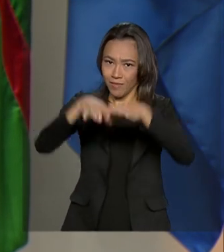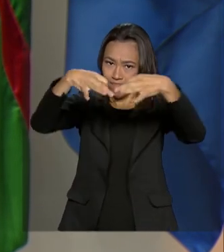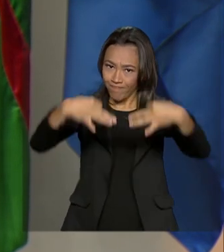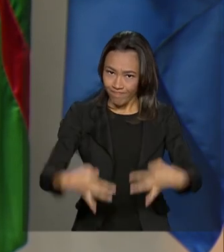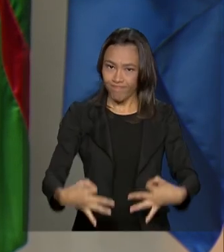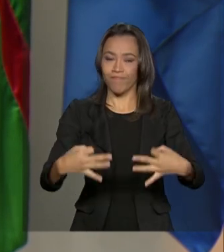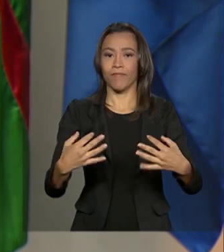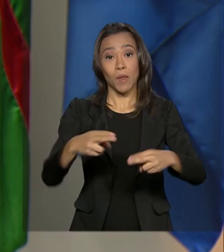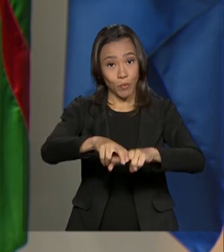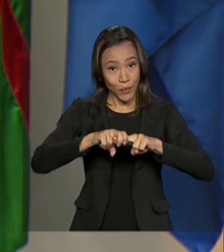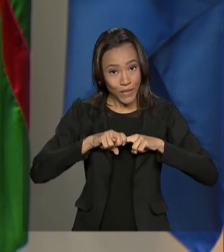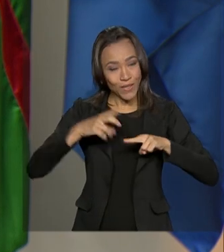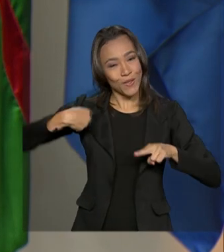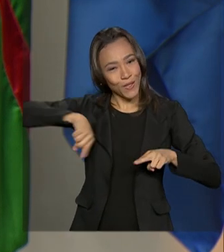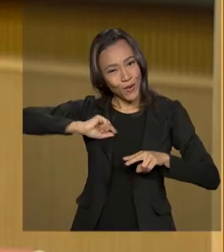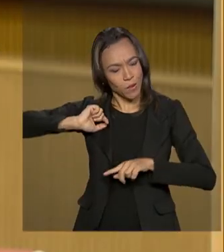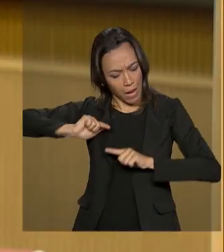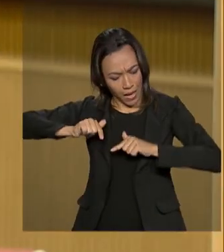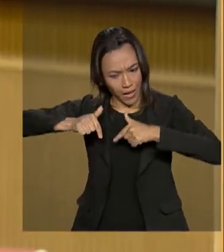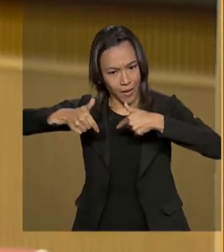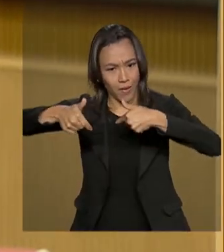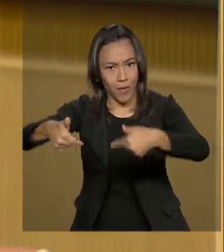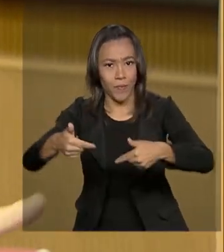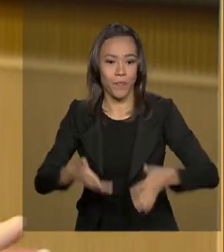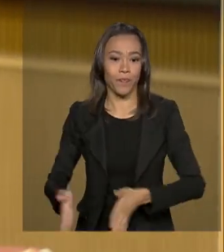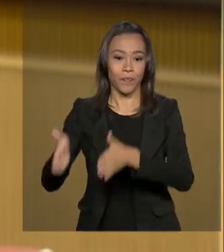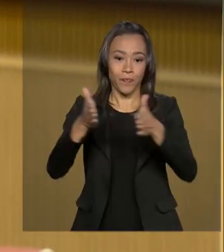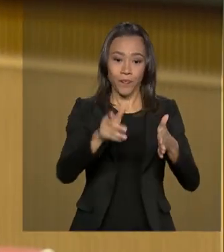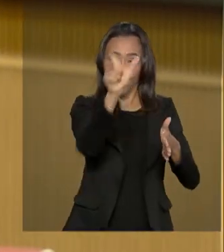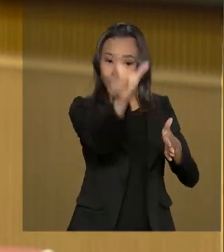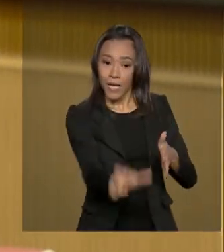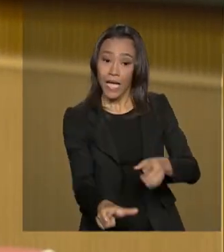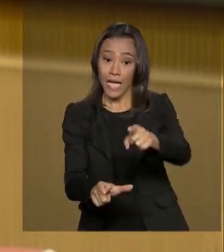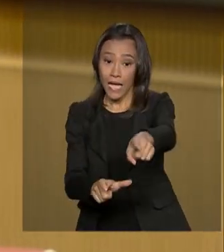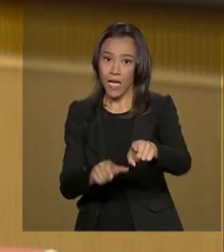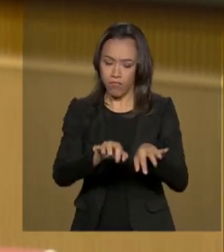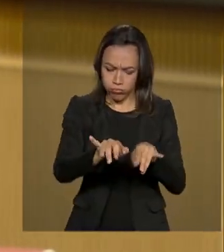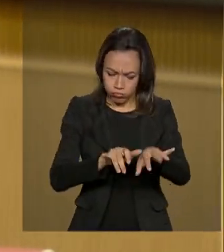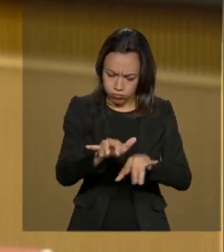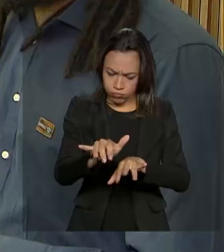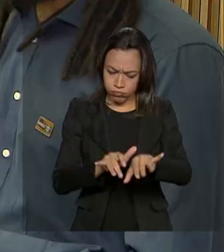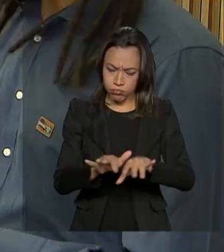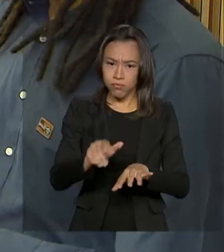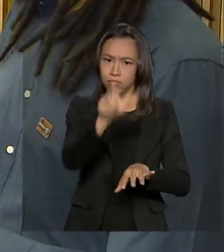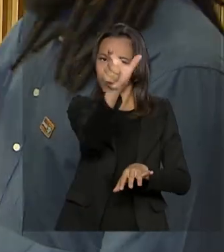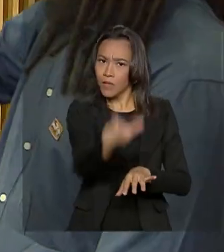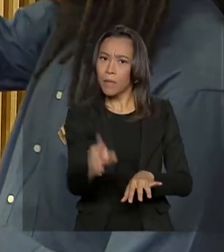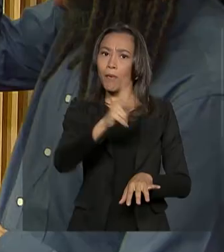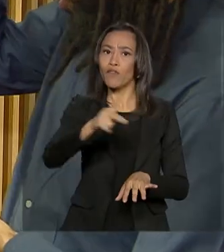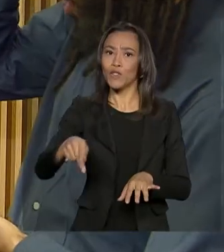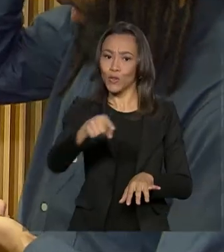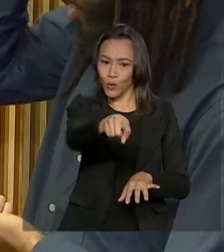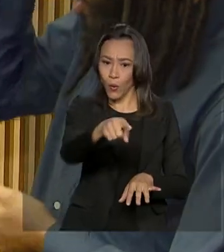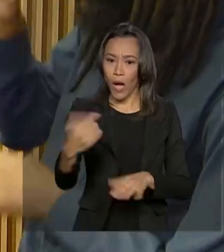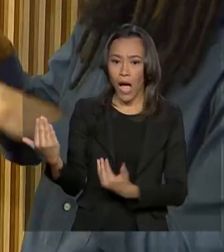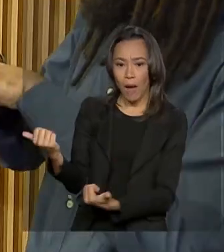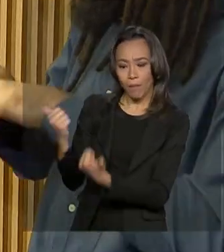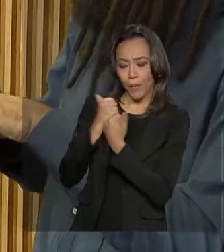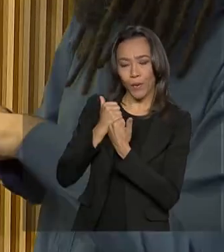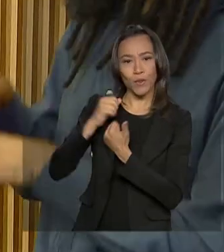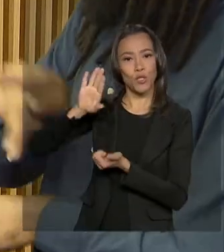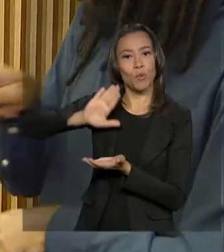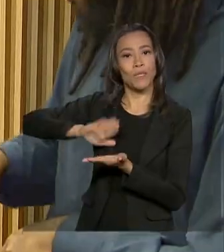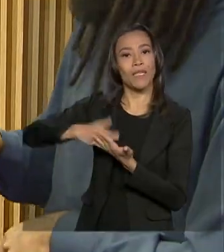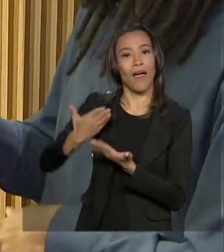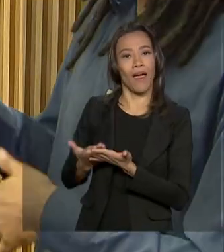É para isso que estamos trabalhando. Tarcísio Coutinho é programador e professor. Com a ajuda de um intérprete de